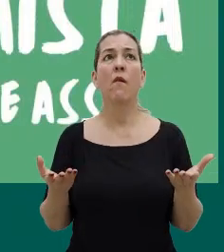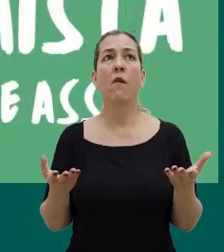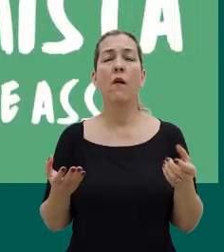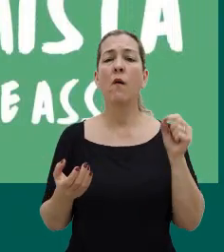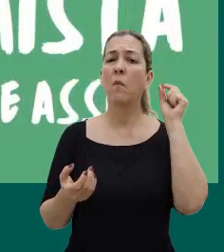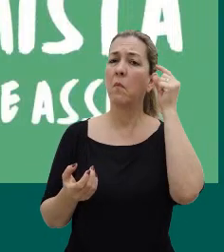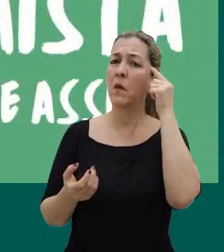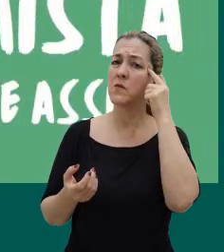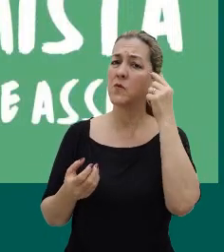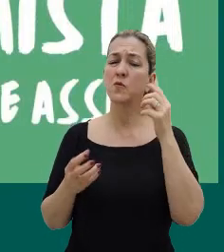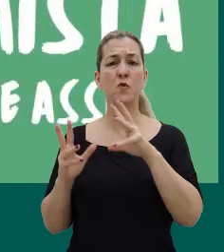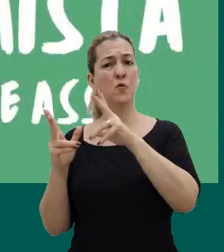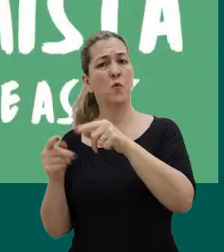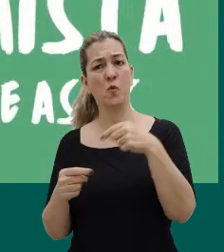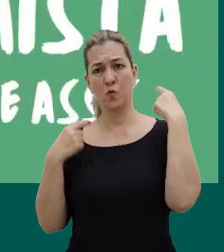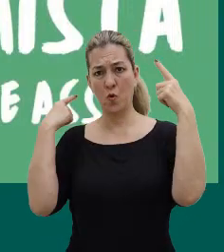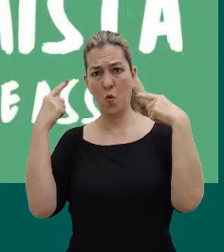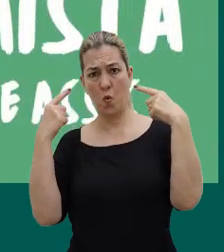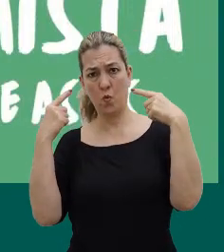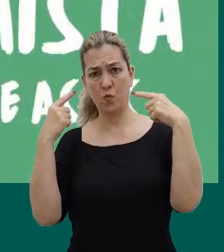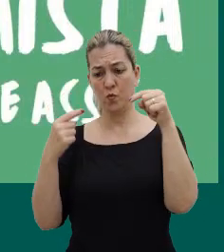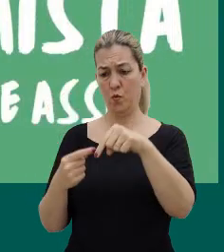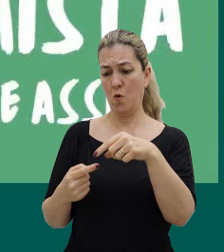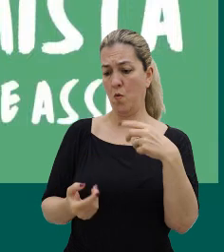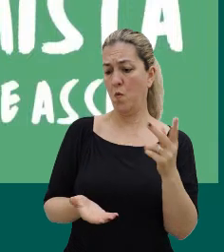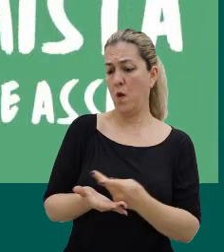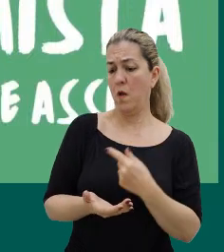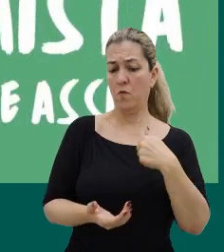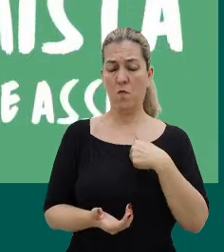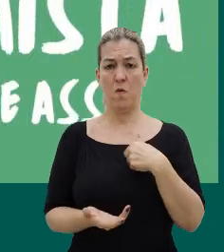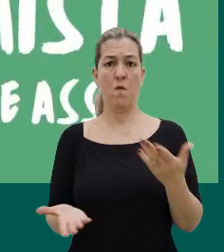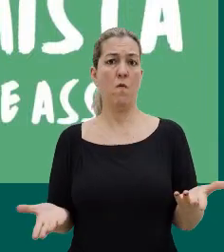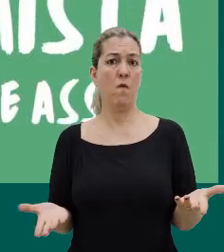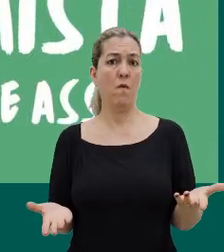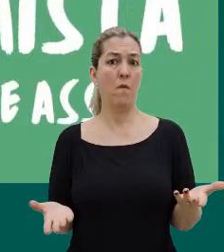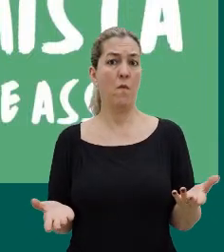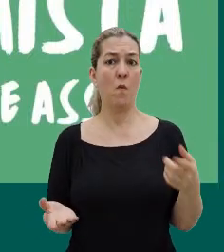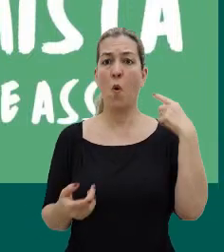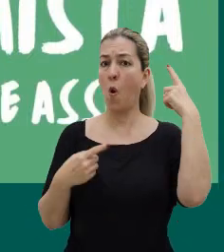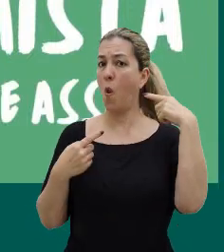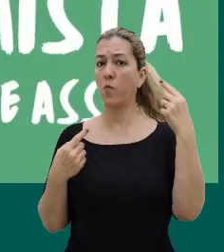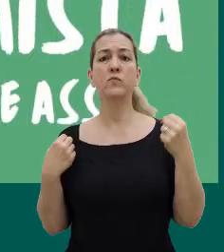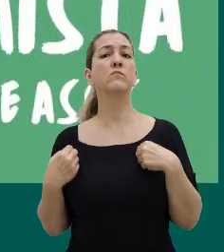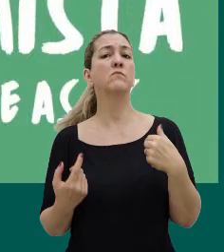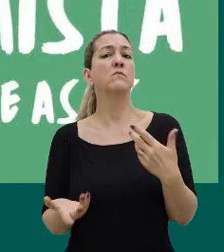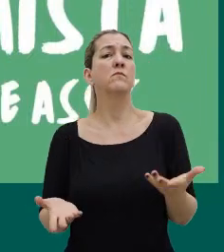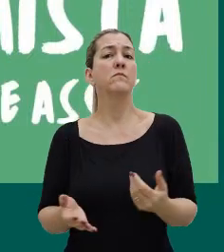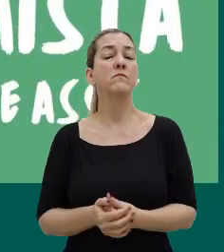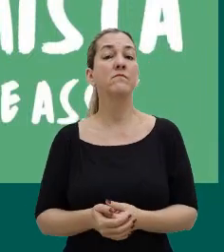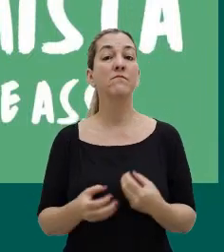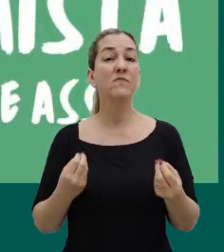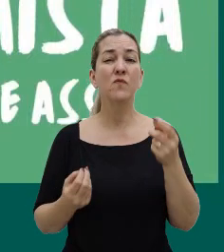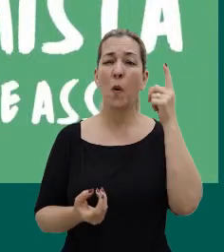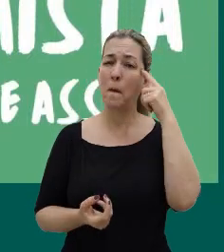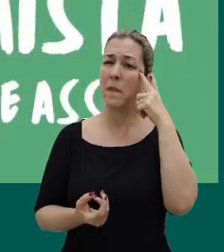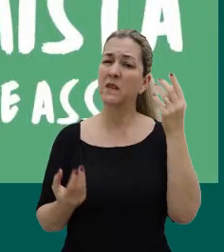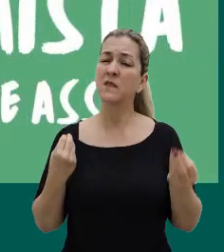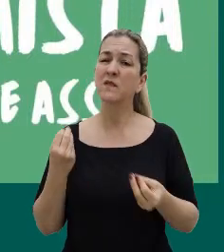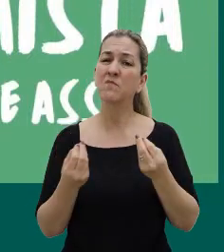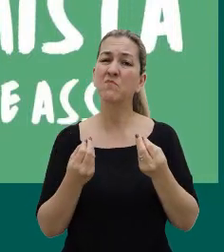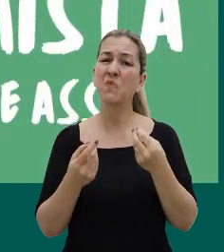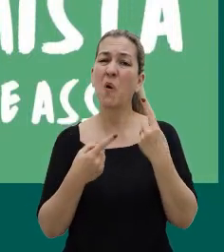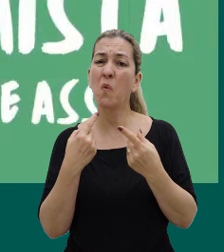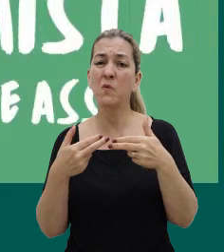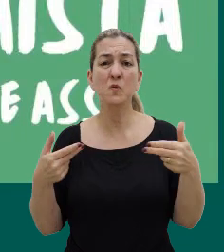tantas, se todo mundo é louco, o errado sou eu. Ou o louco sou eu. Isso nos faz pensar em